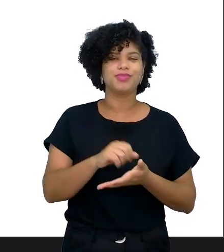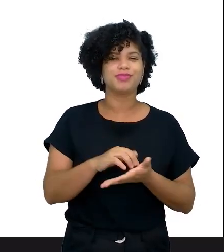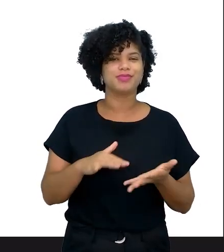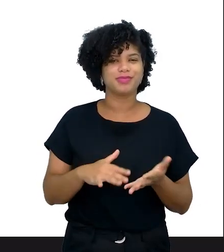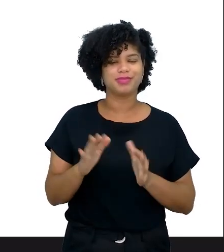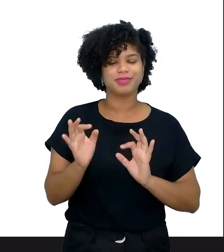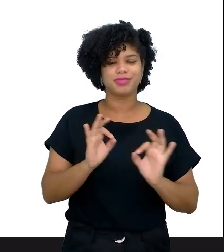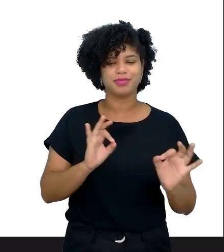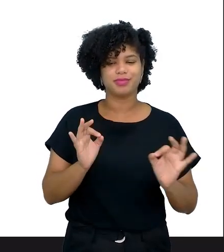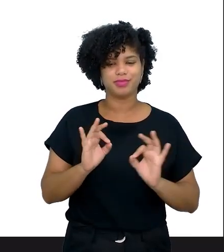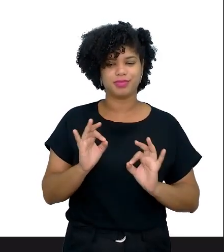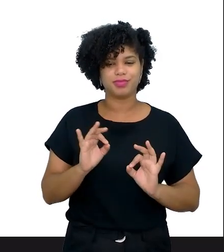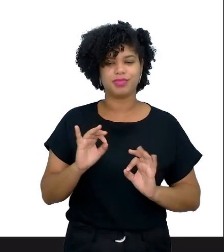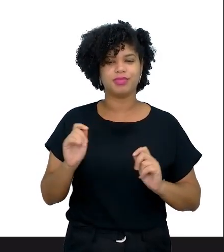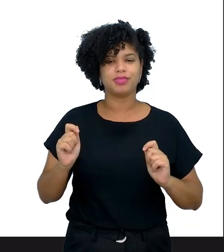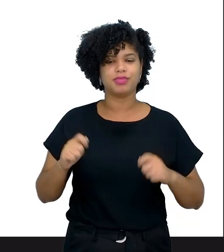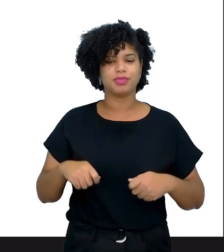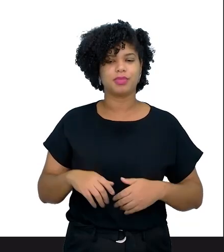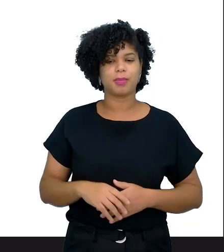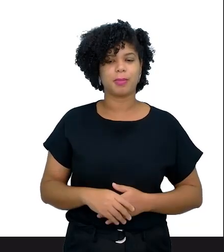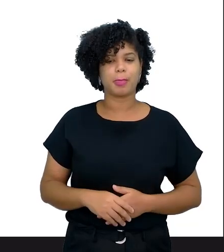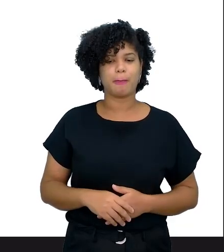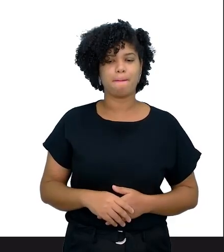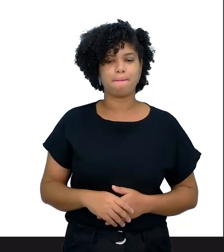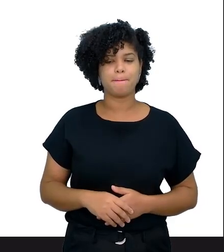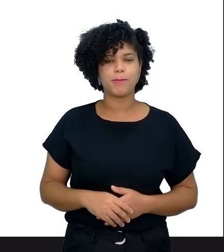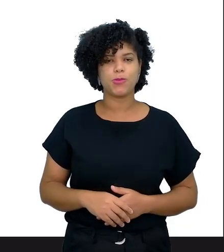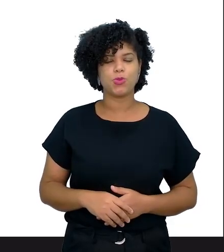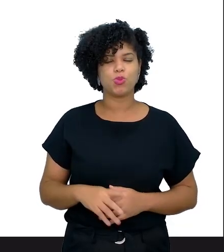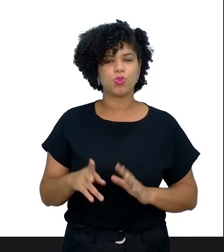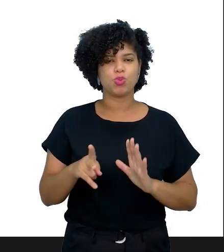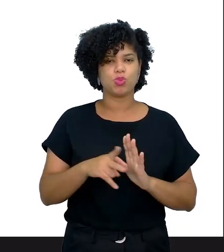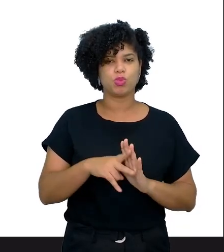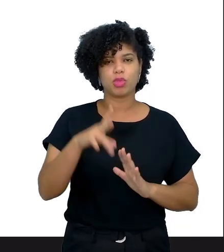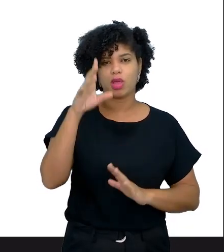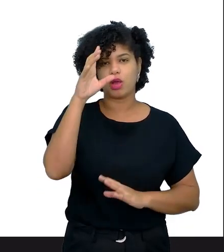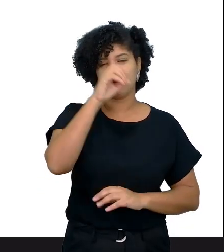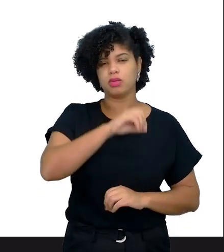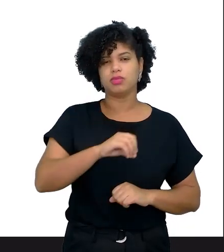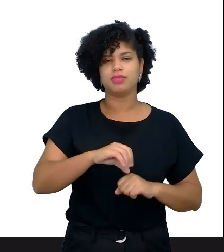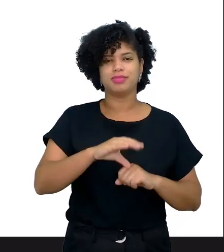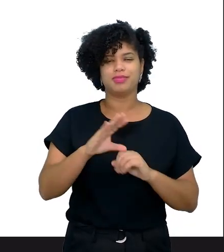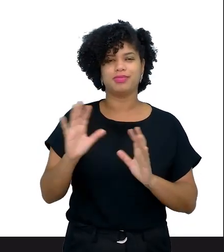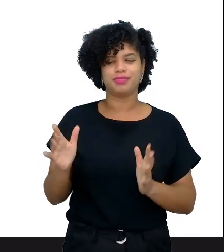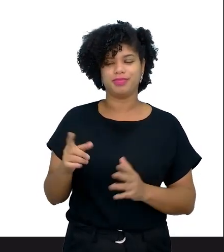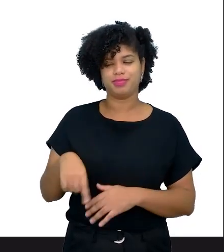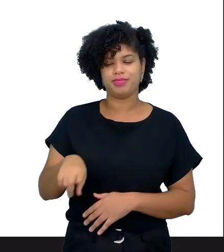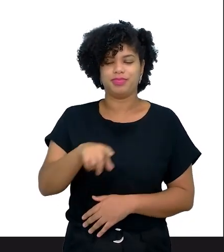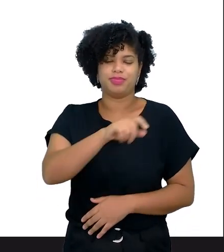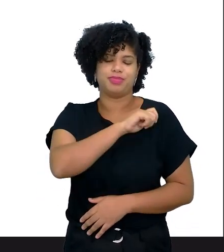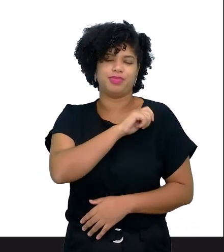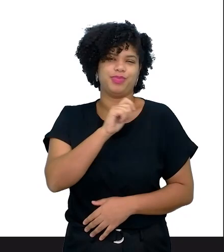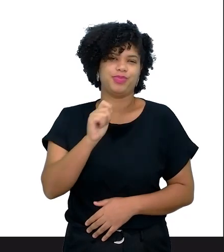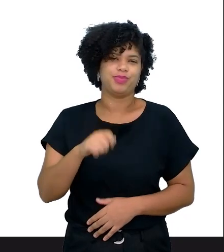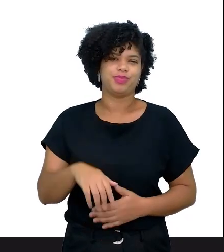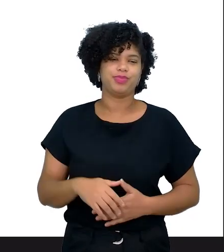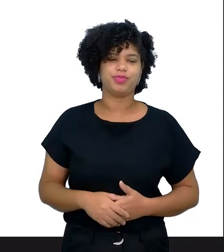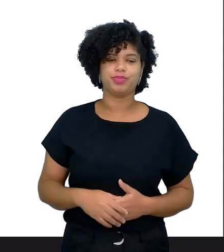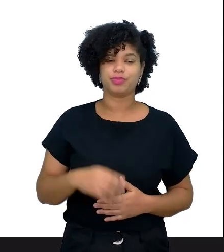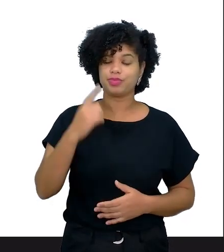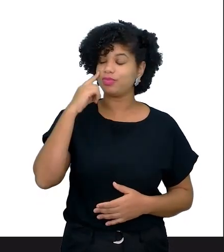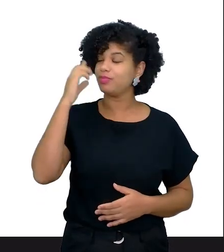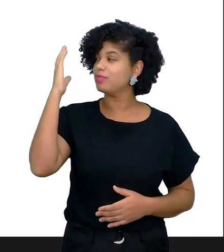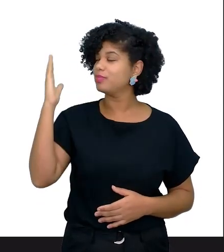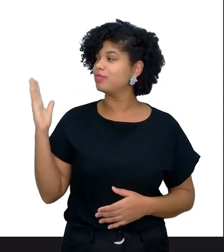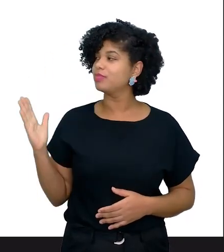tornar uma situação de aprendizagem. Então, como vocês podem ver, eu quero fazer agora